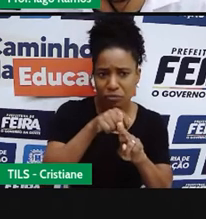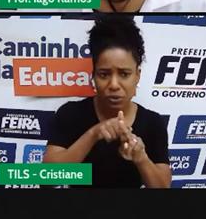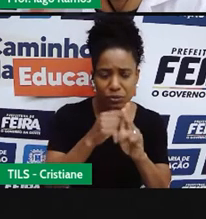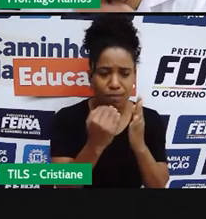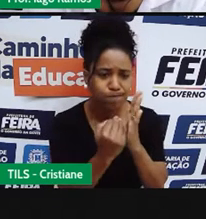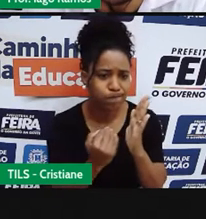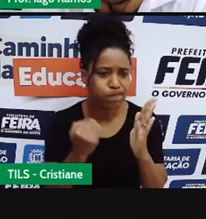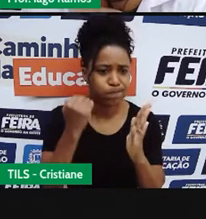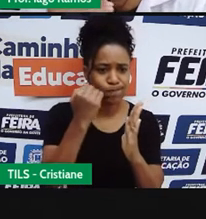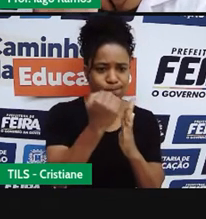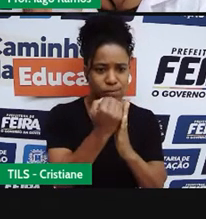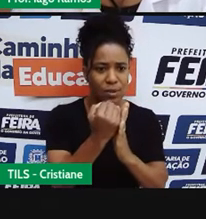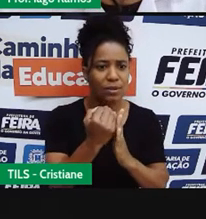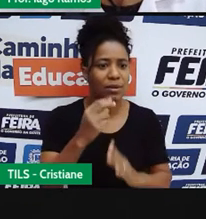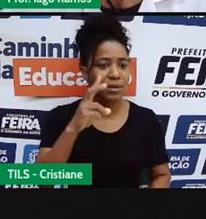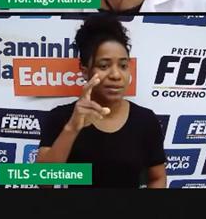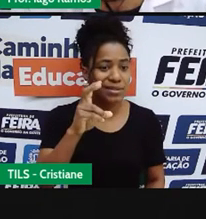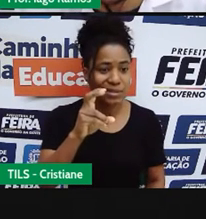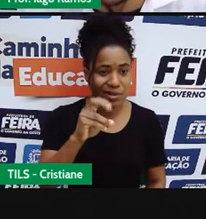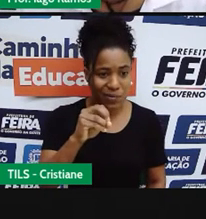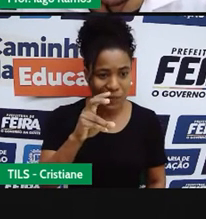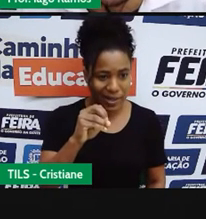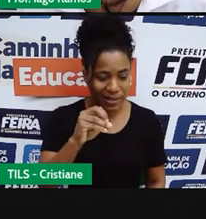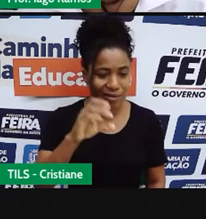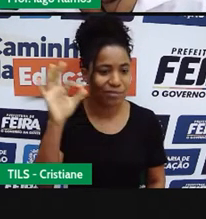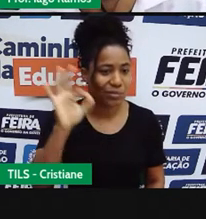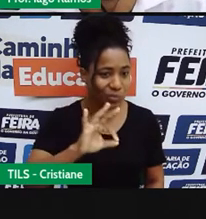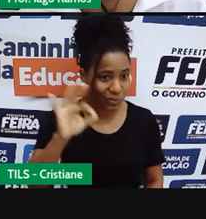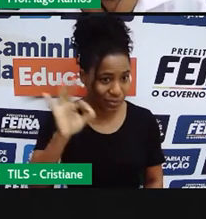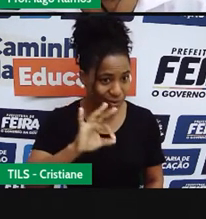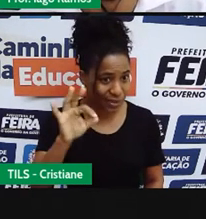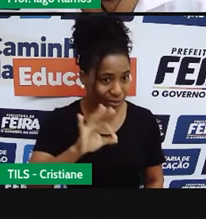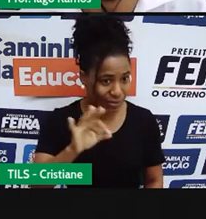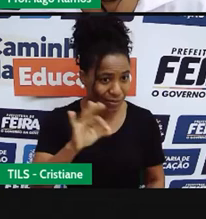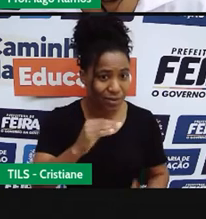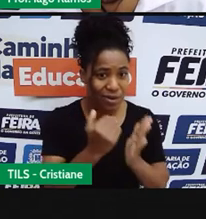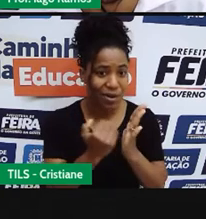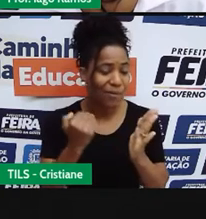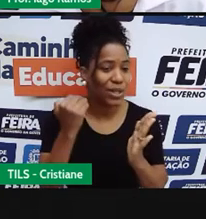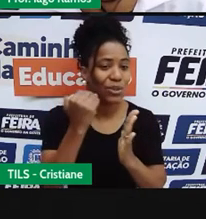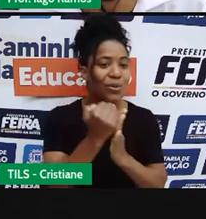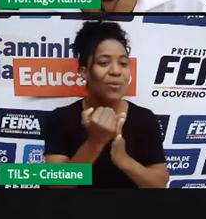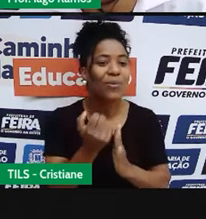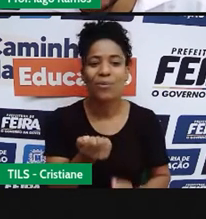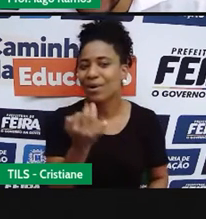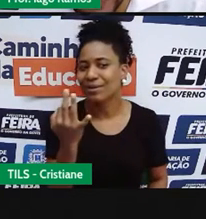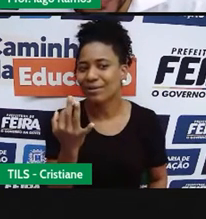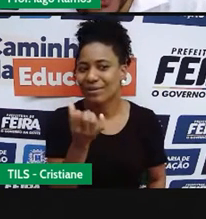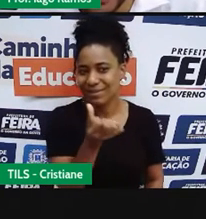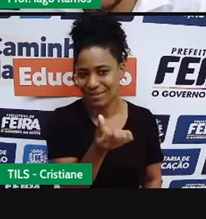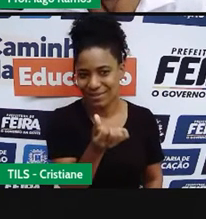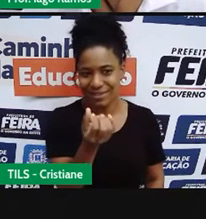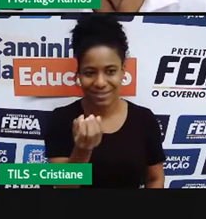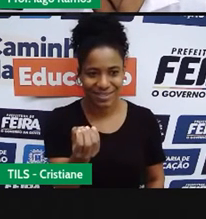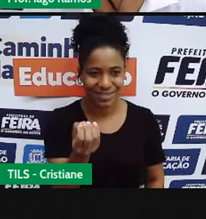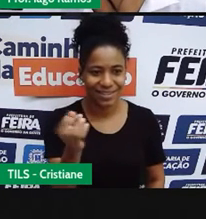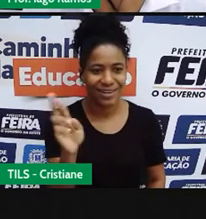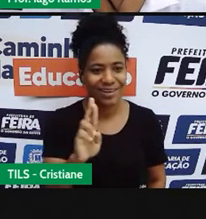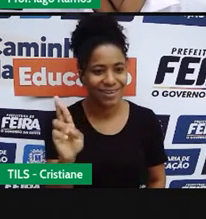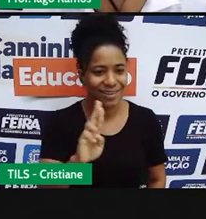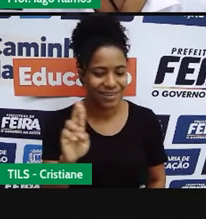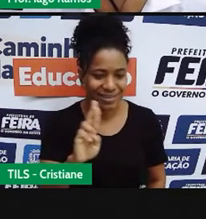produto subiu 60 reais. Então, a gente pode escrever assim, ó, pensando nesse sentido,